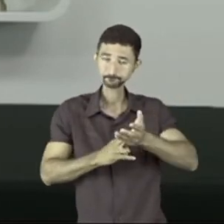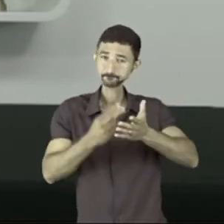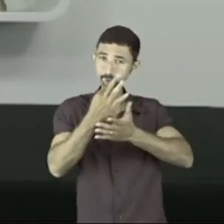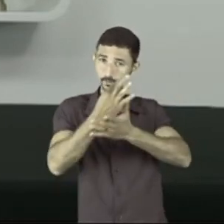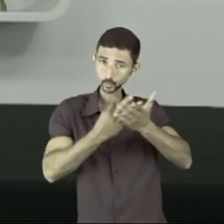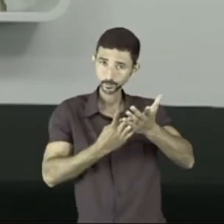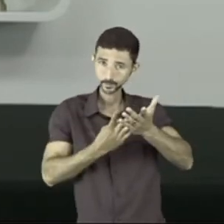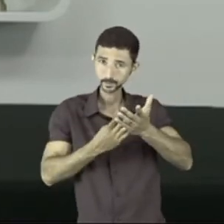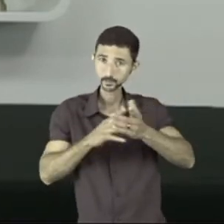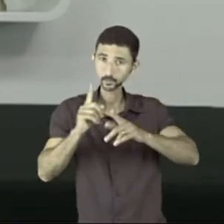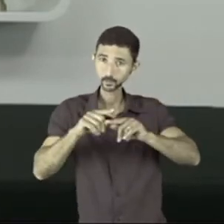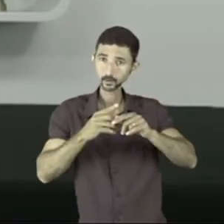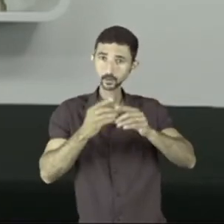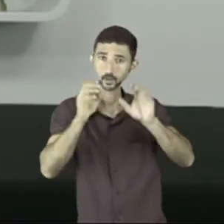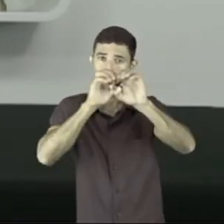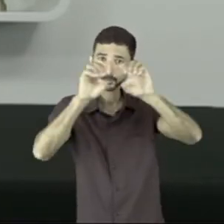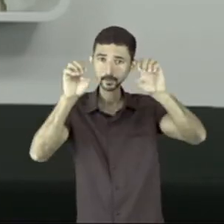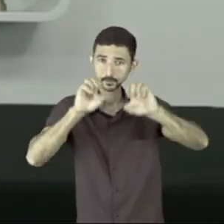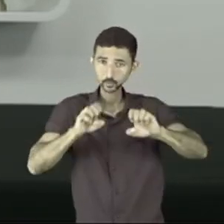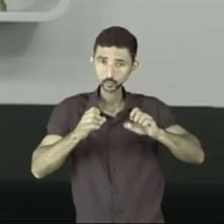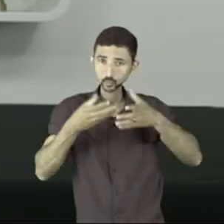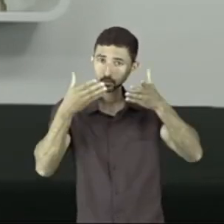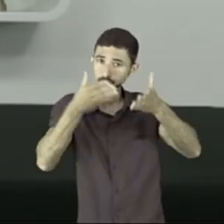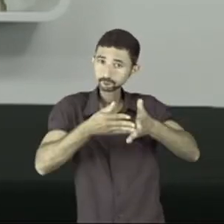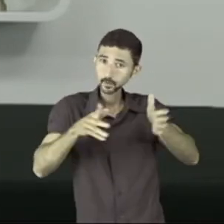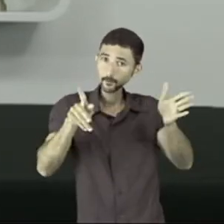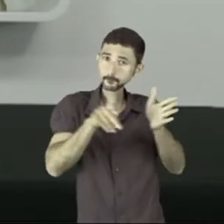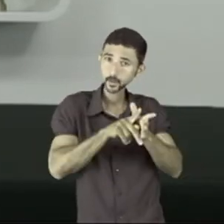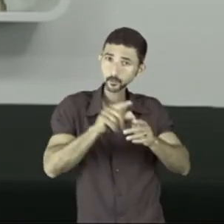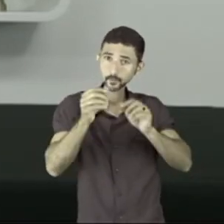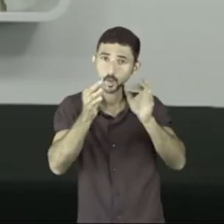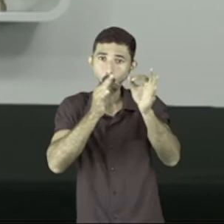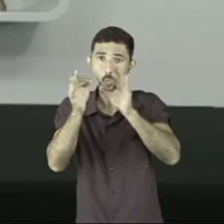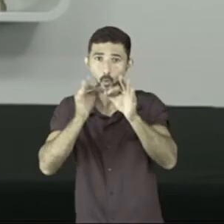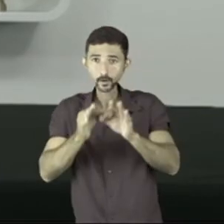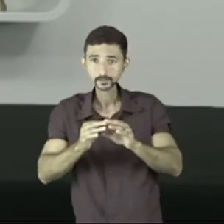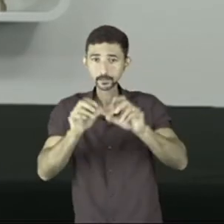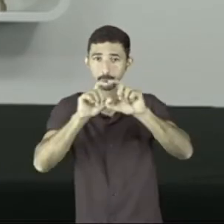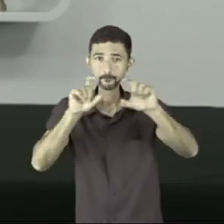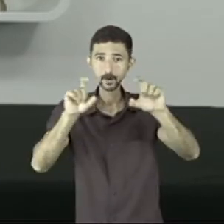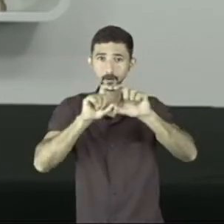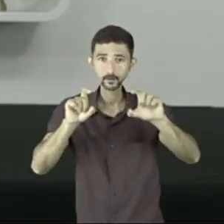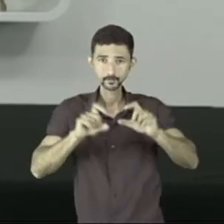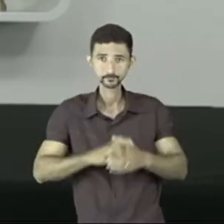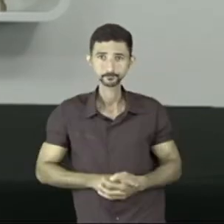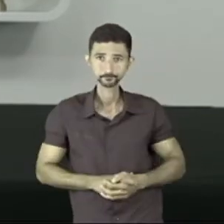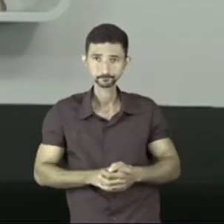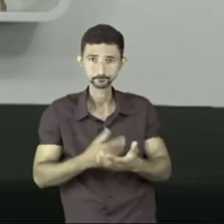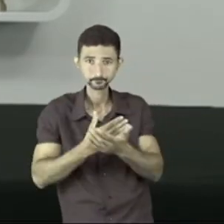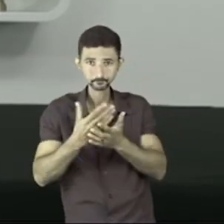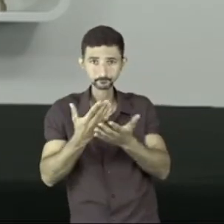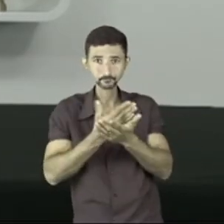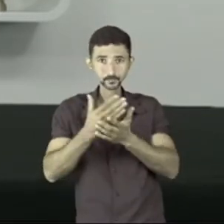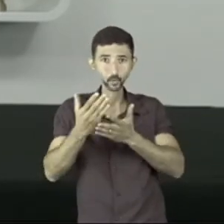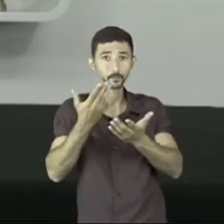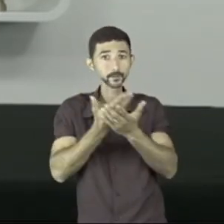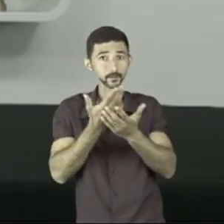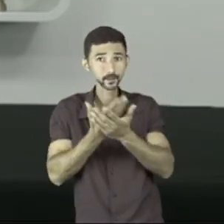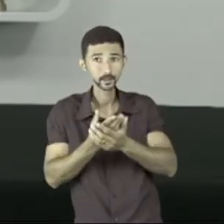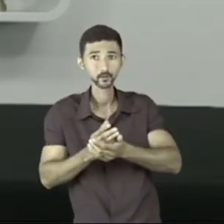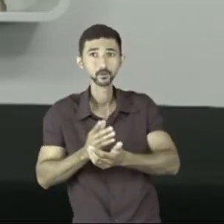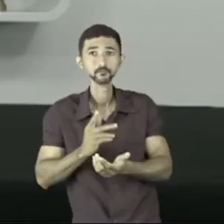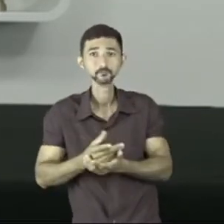texto aí, ele tem uma estrutura bem específica, que é a organização em parágrafos. Por isso que lá no começo da aula eu falei,